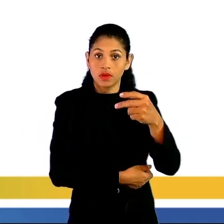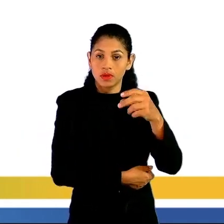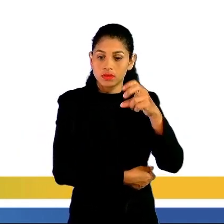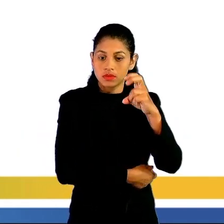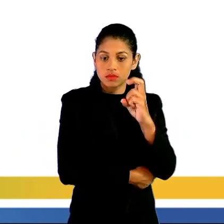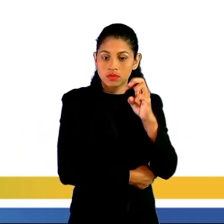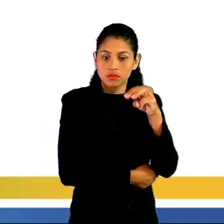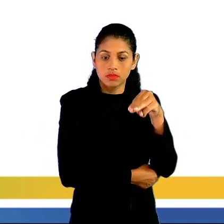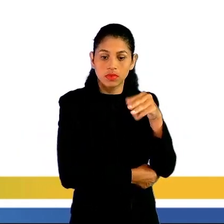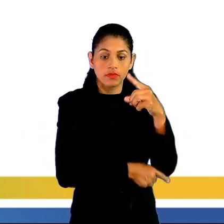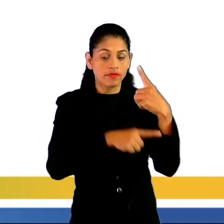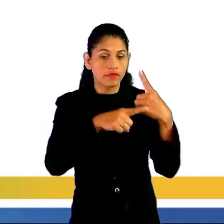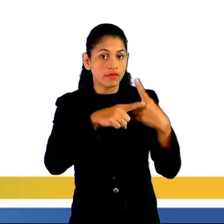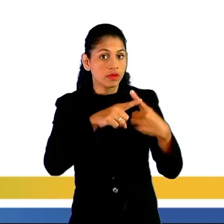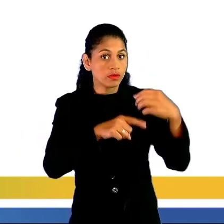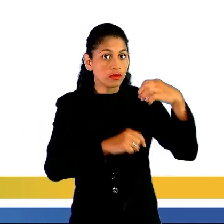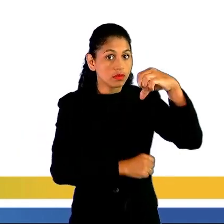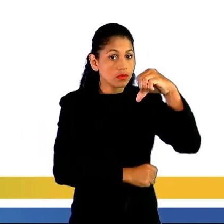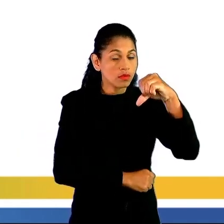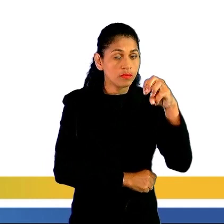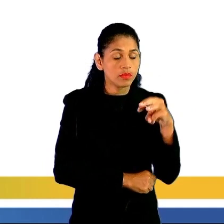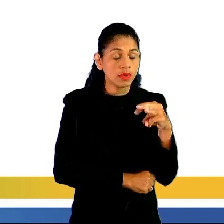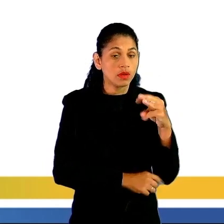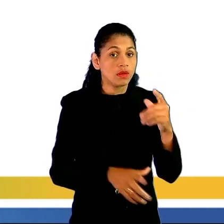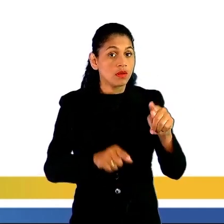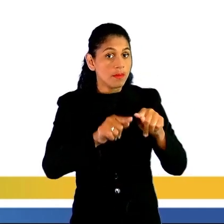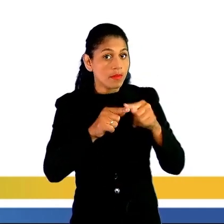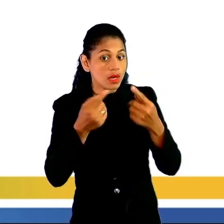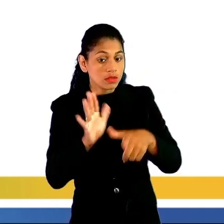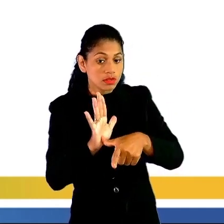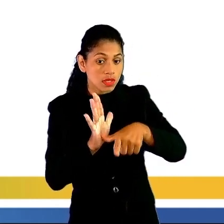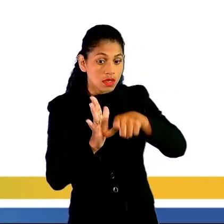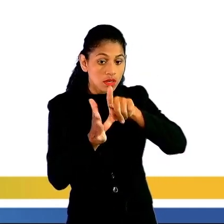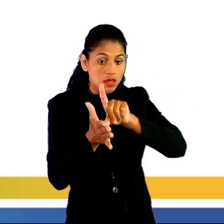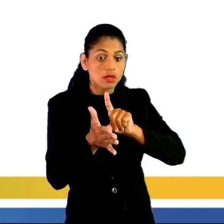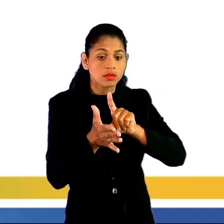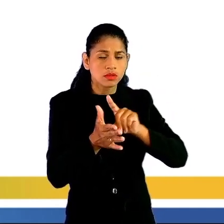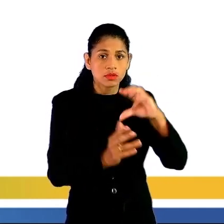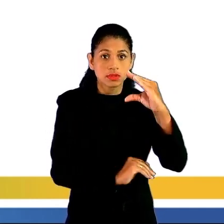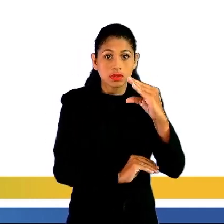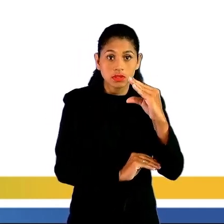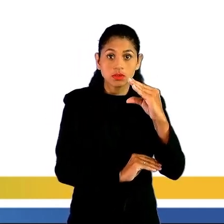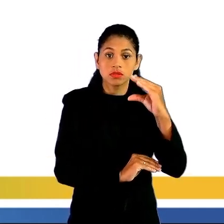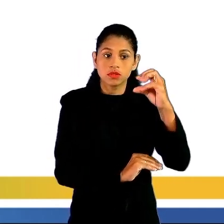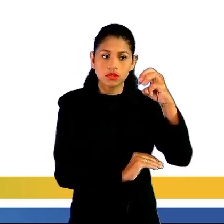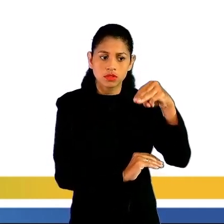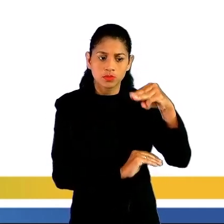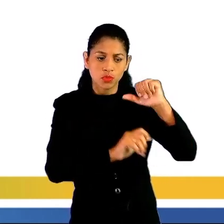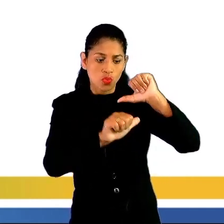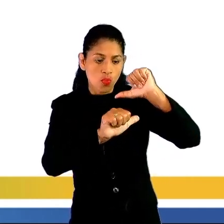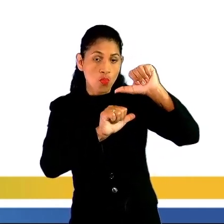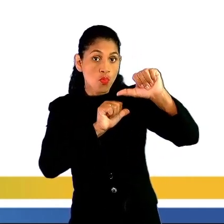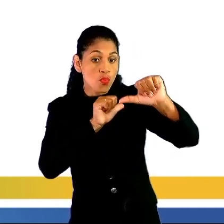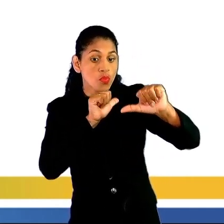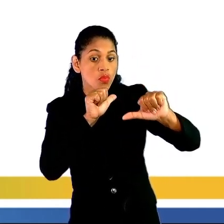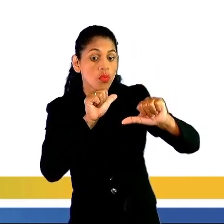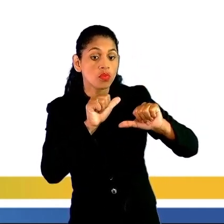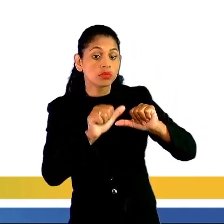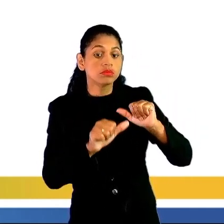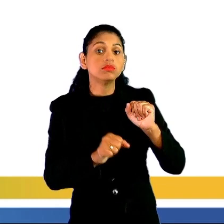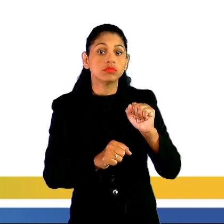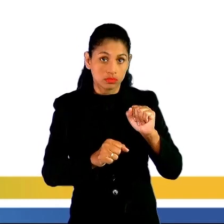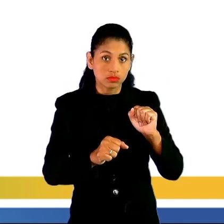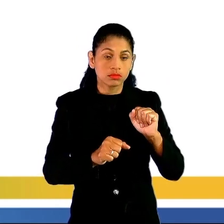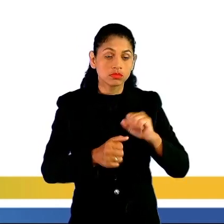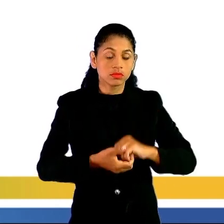metros. Só que antes de fazer o cálculo, nós vamos transformar em centímetros. Mas por quê? Porque